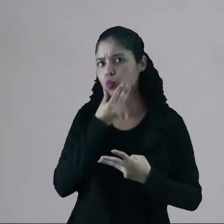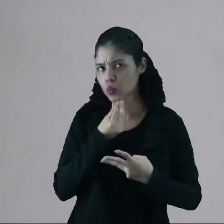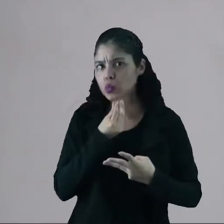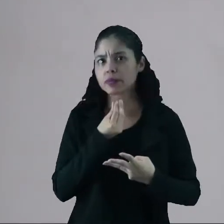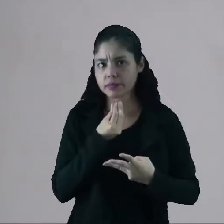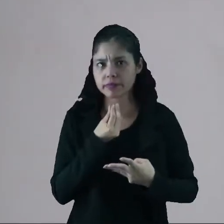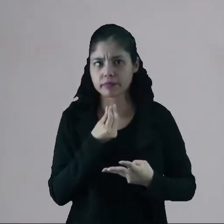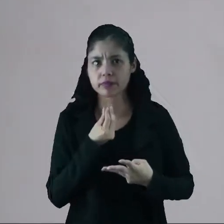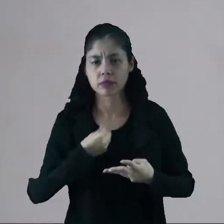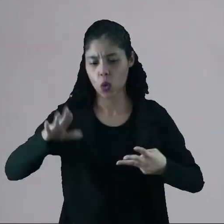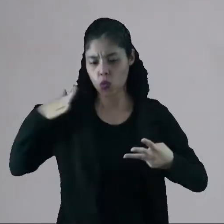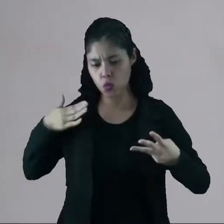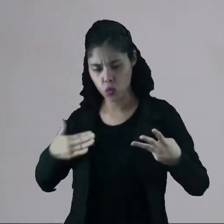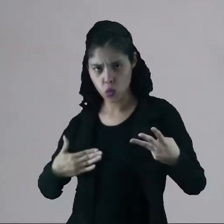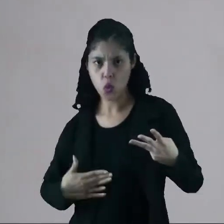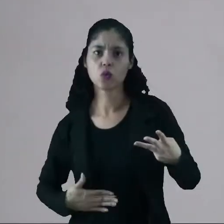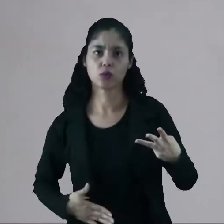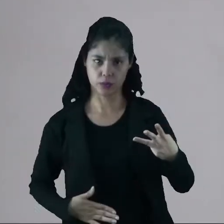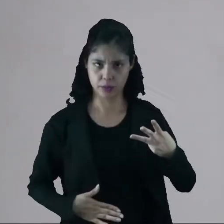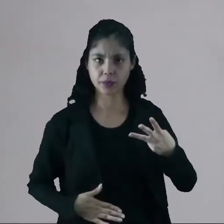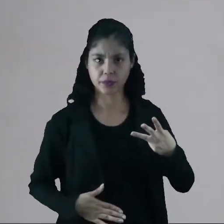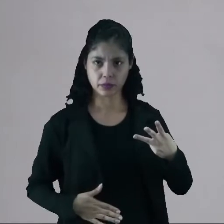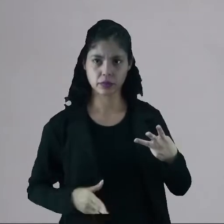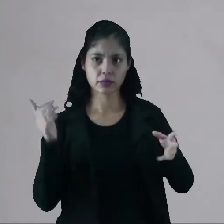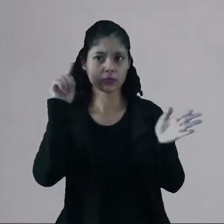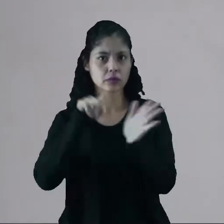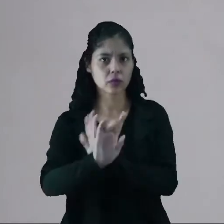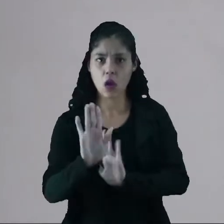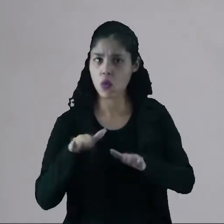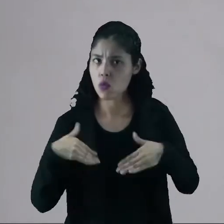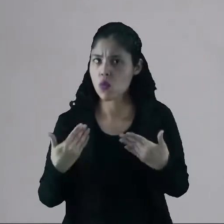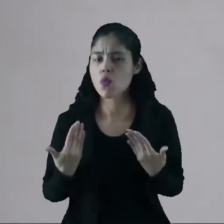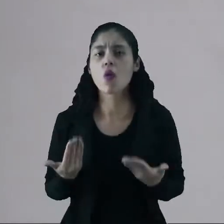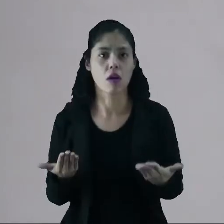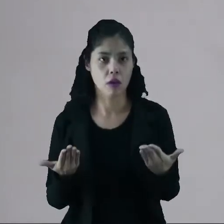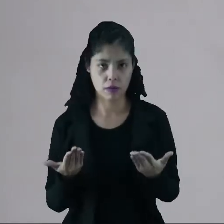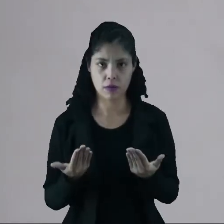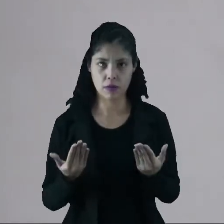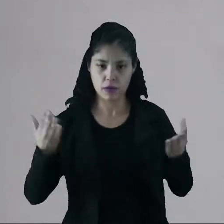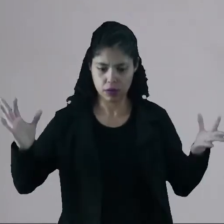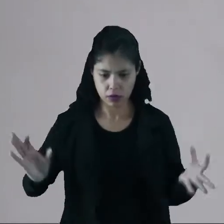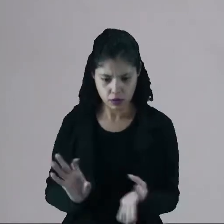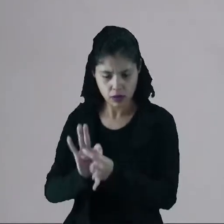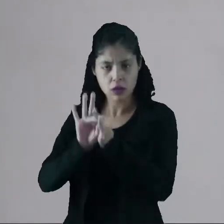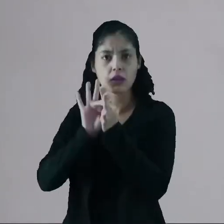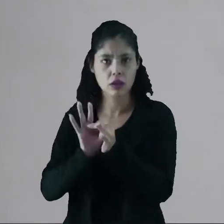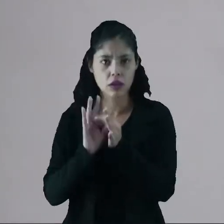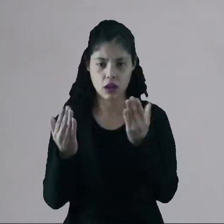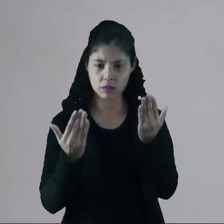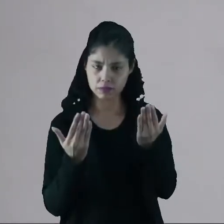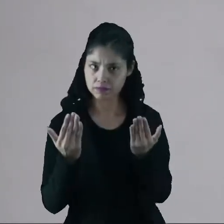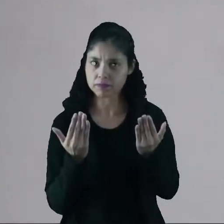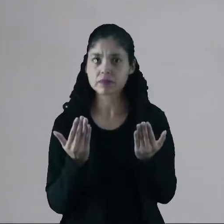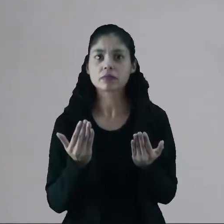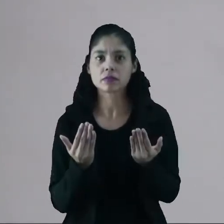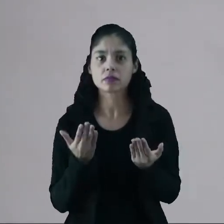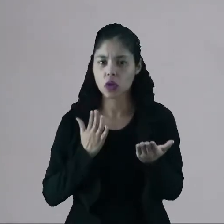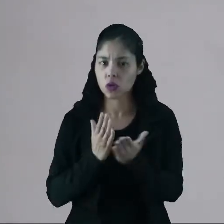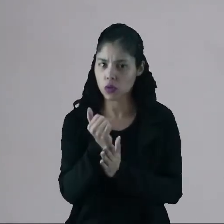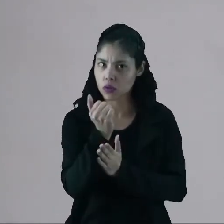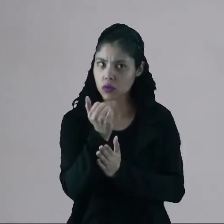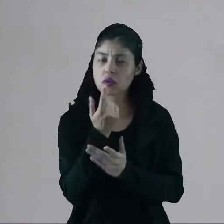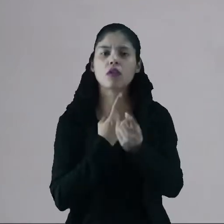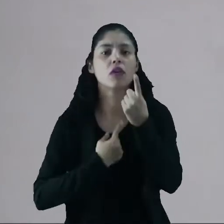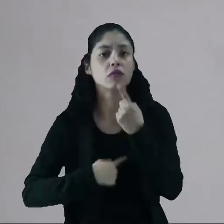da anatomia do homem, e aí ele pergunta qual é a relação entre essa conquista,